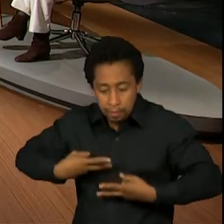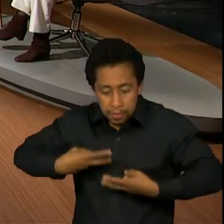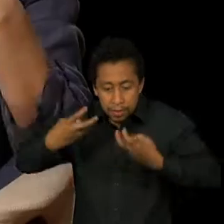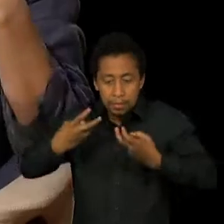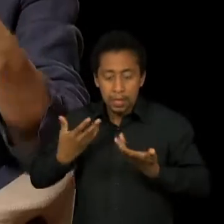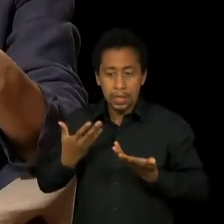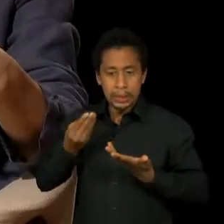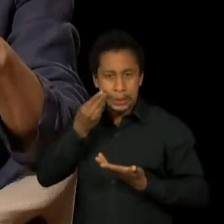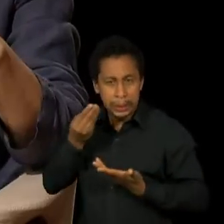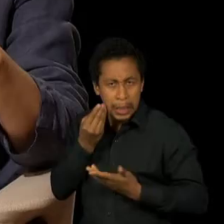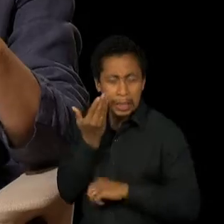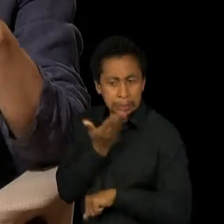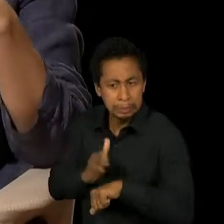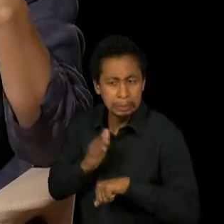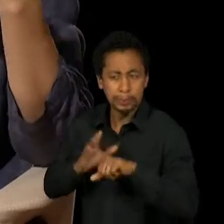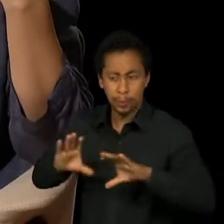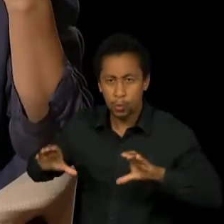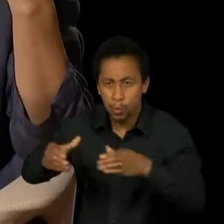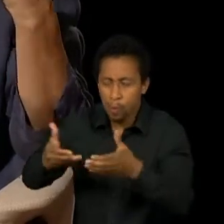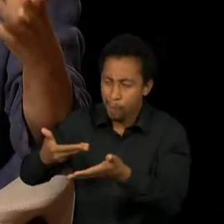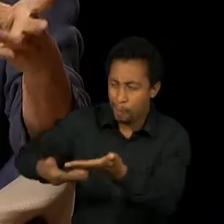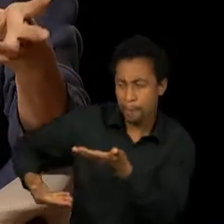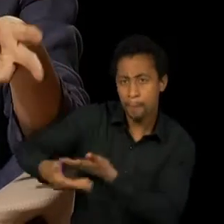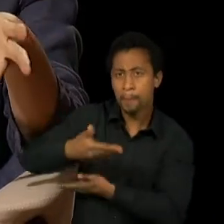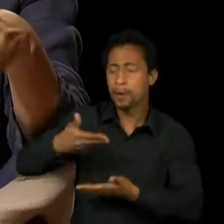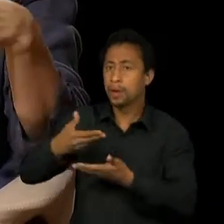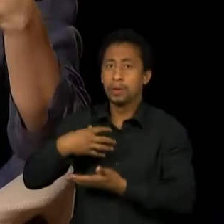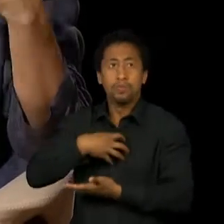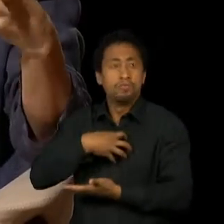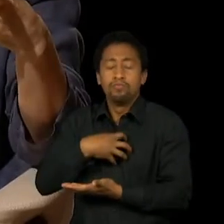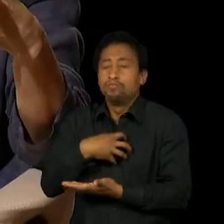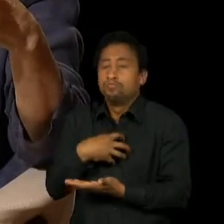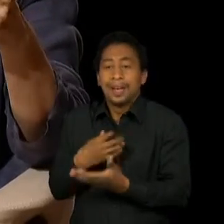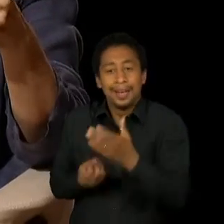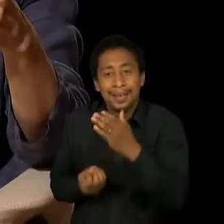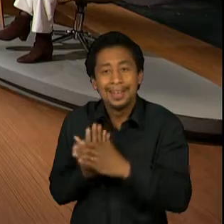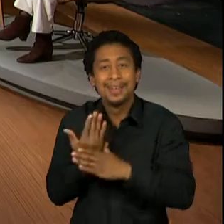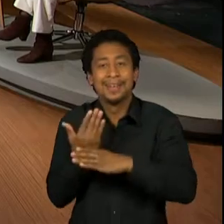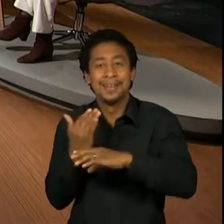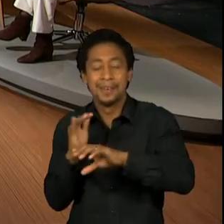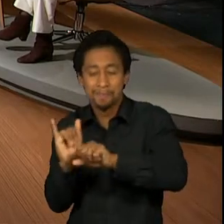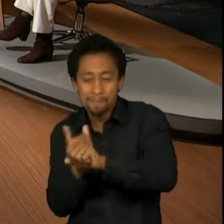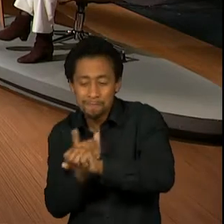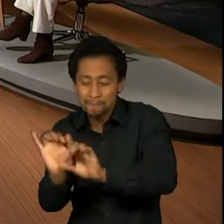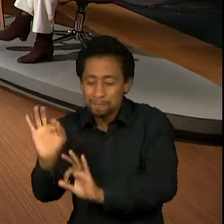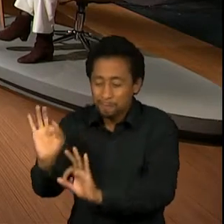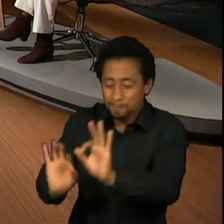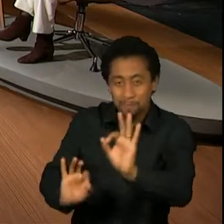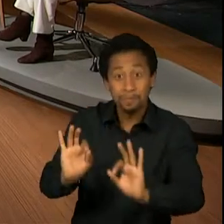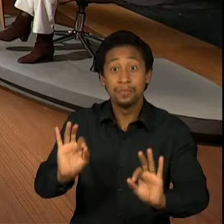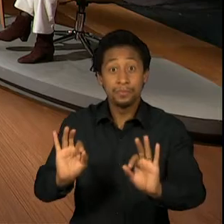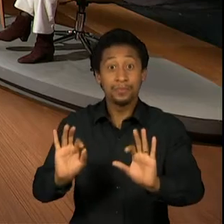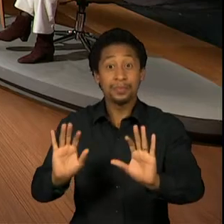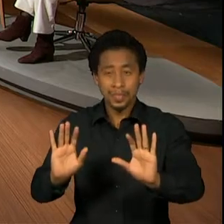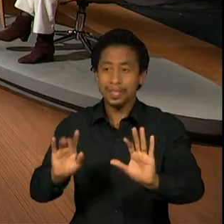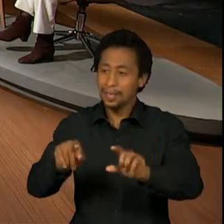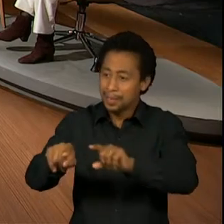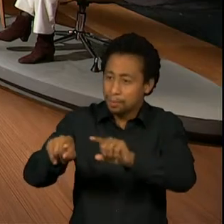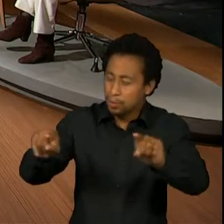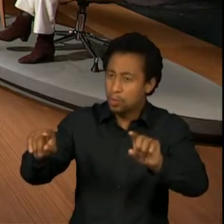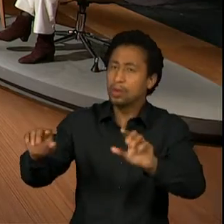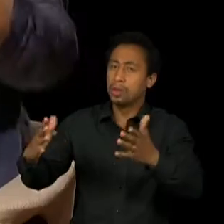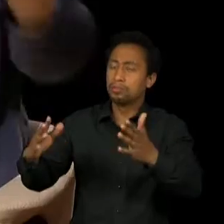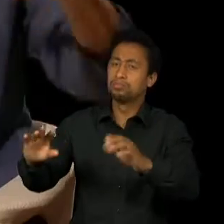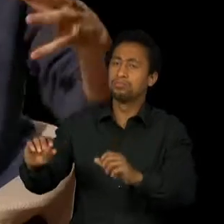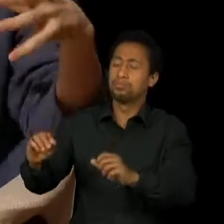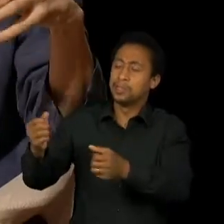colocaria em grupo. Cria em grupo, planeja. E ao mesmo tempo tem notícias de si mesmo,